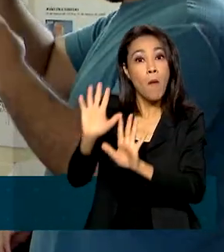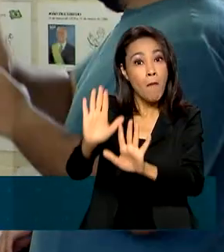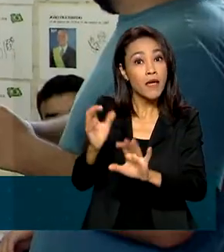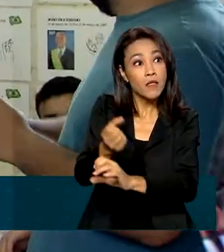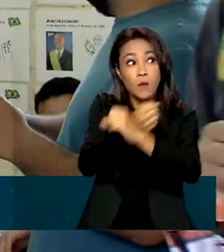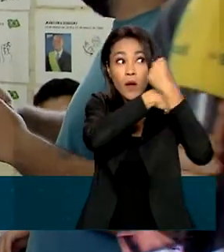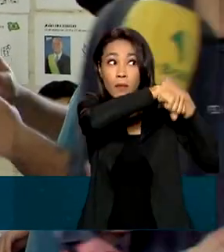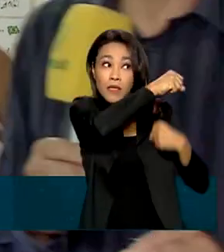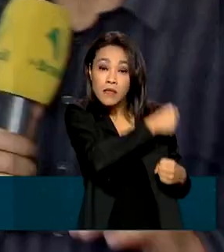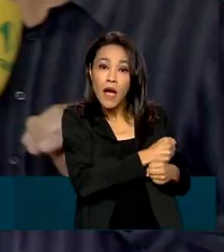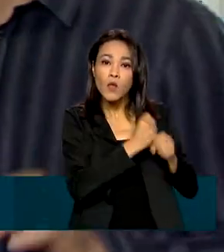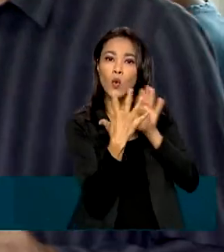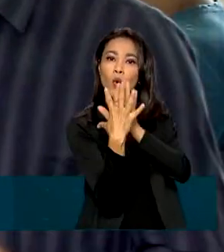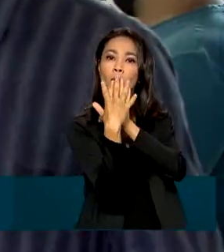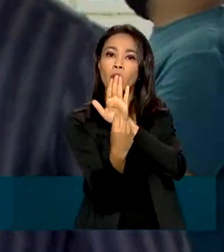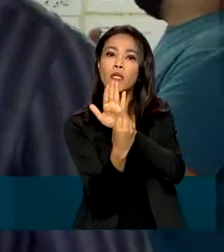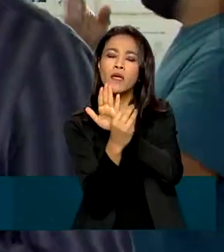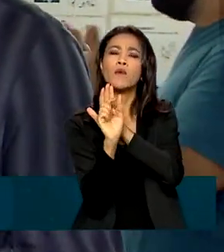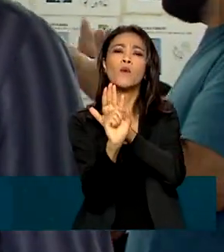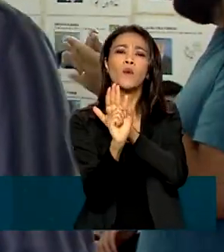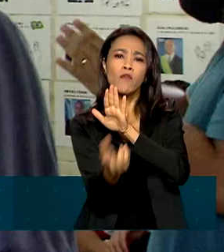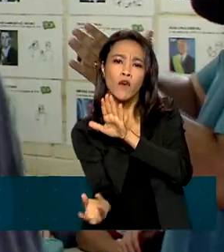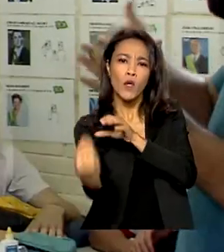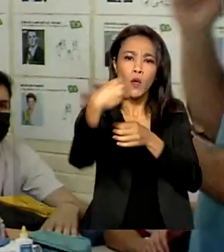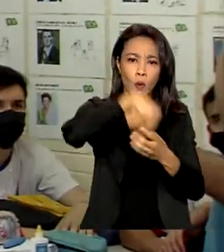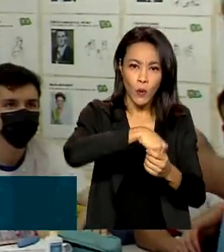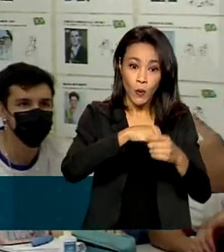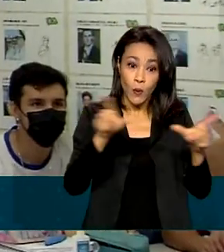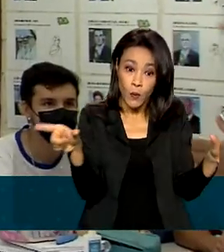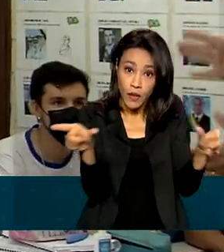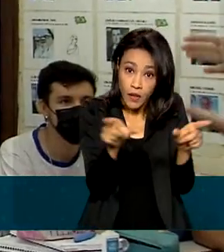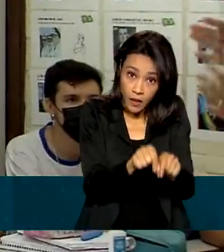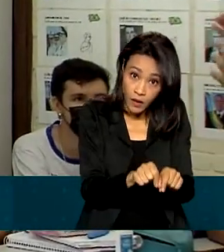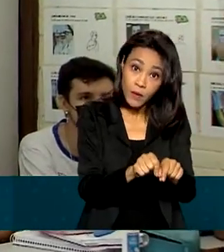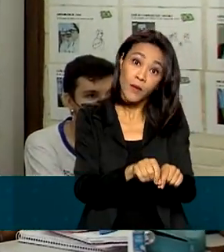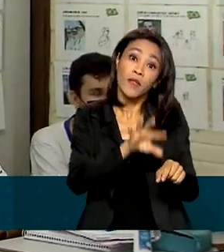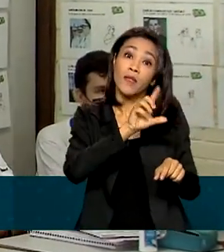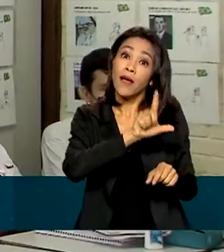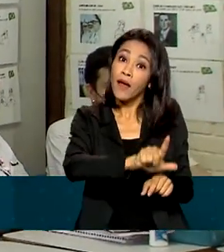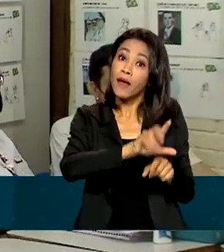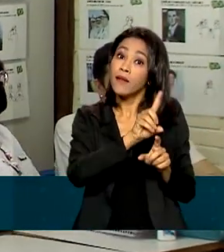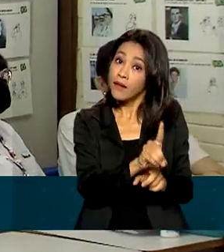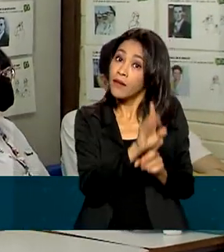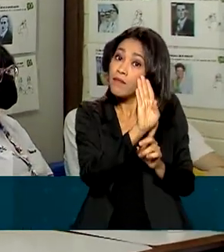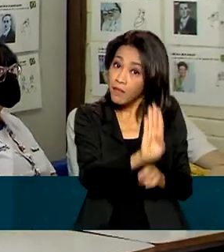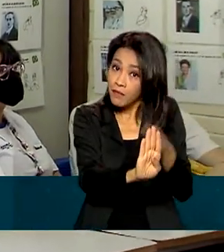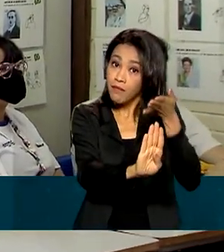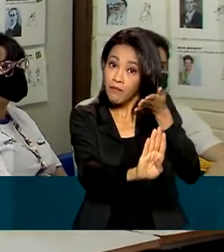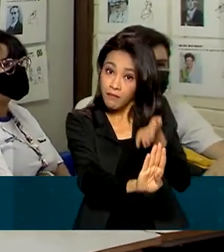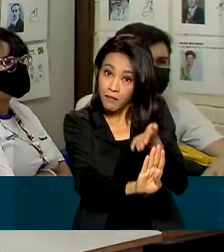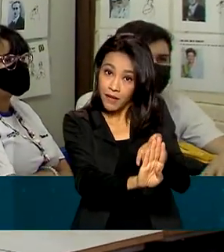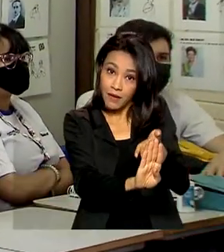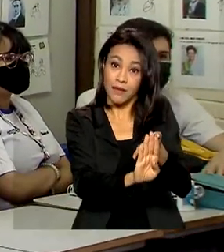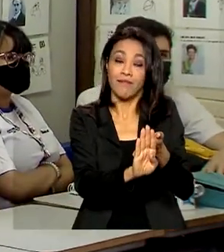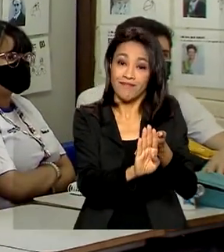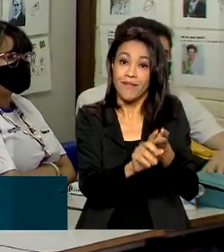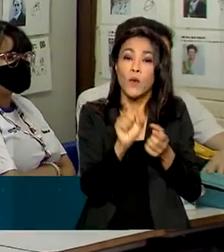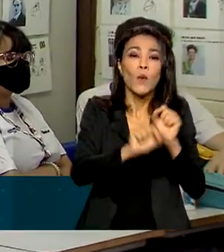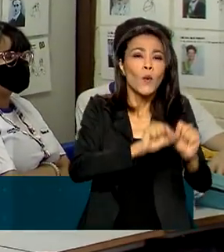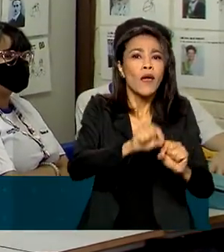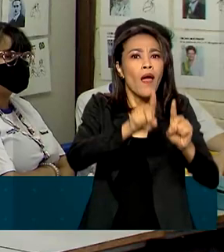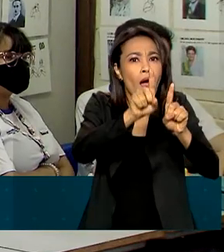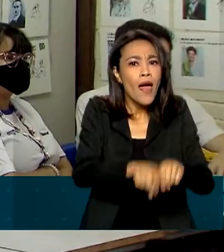ano passado, o modelo foi inserido na Lei Brasileira de Diretrizes e Bases da Educação Nacional, a LDB,